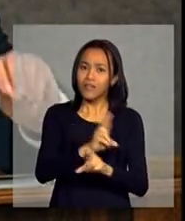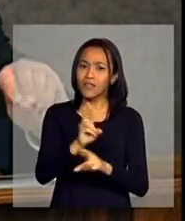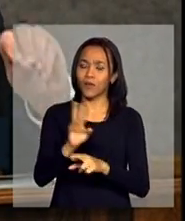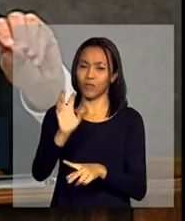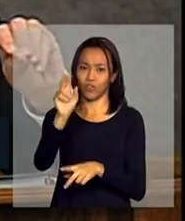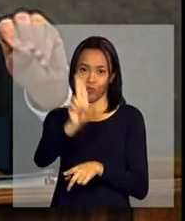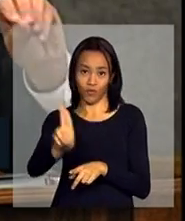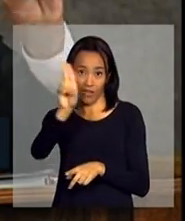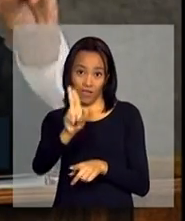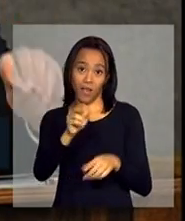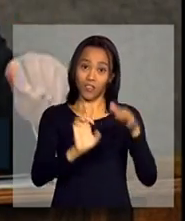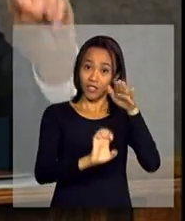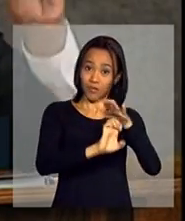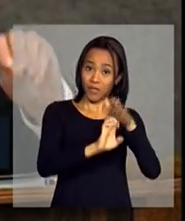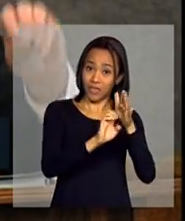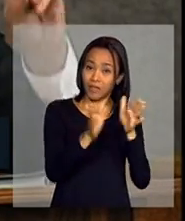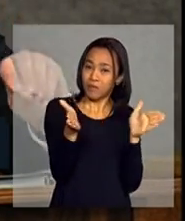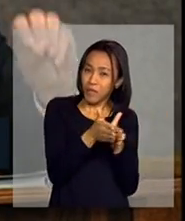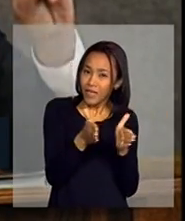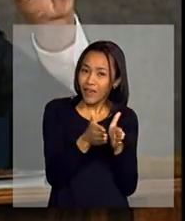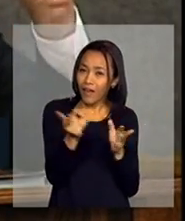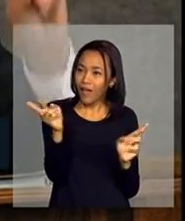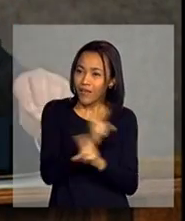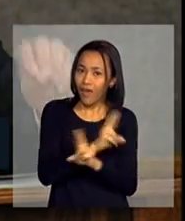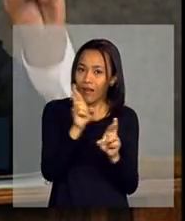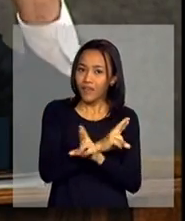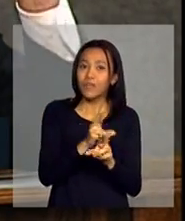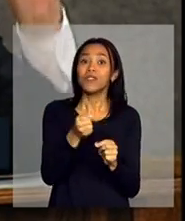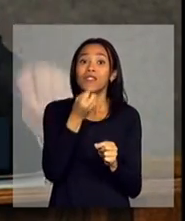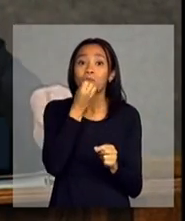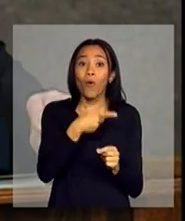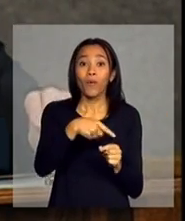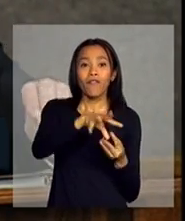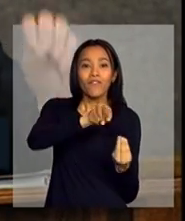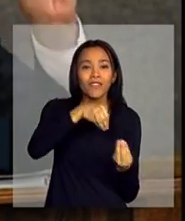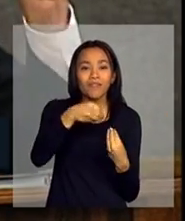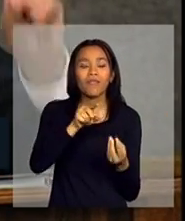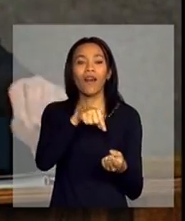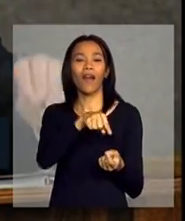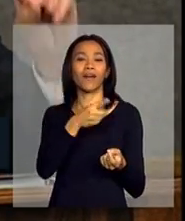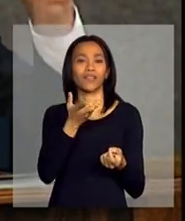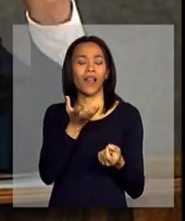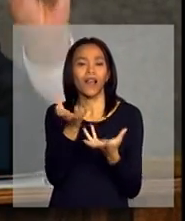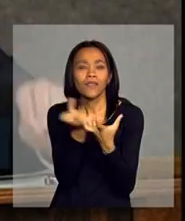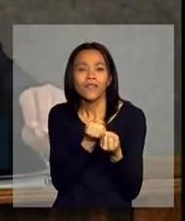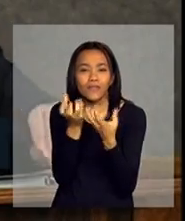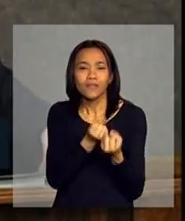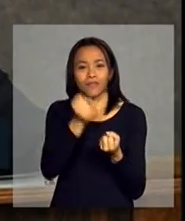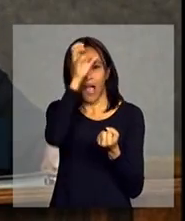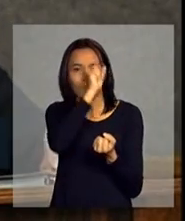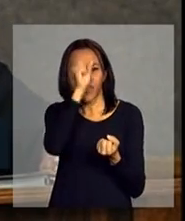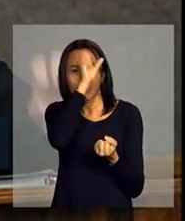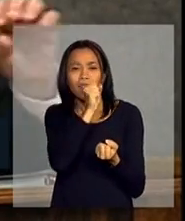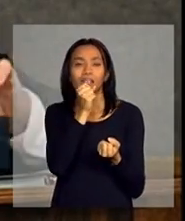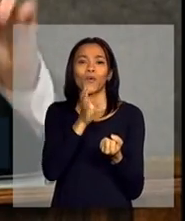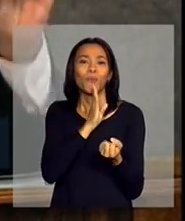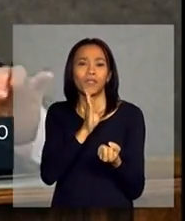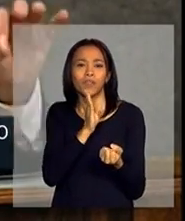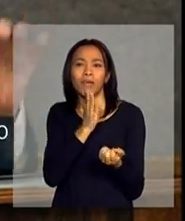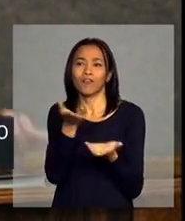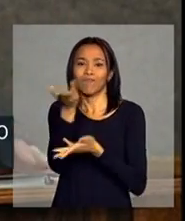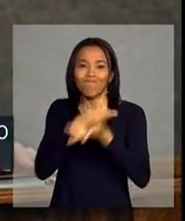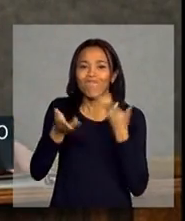exatamente a pequena empresa pela sua flexibilidade e disponibilidade de absorver e interagir com o conhecimento. Então,